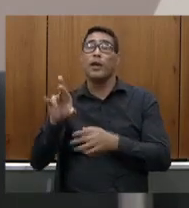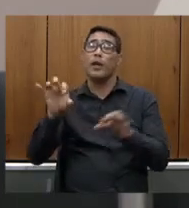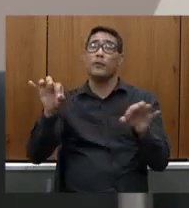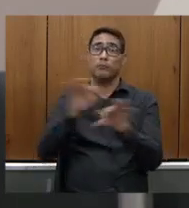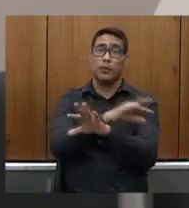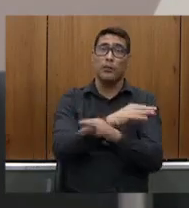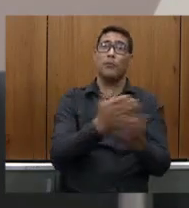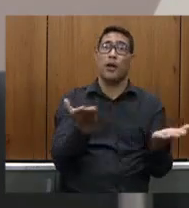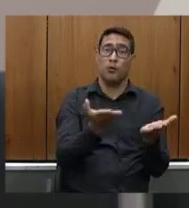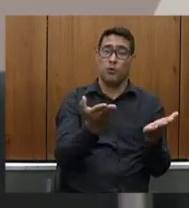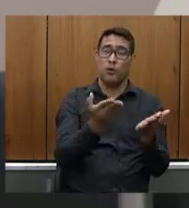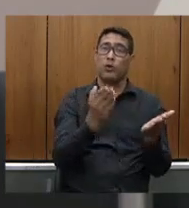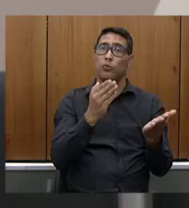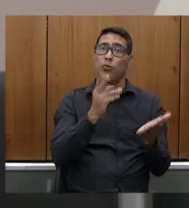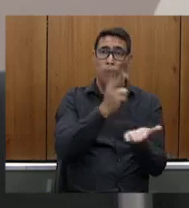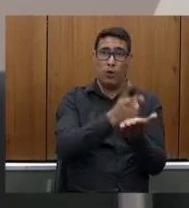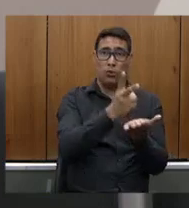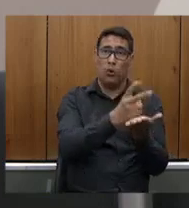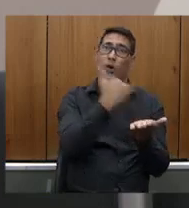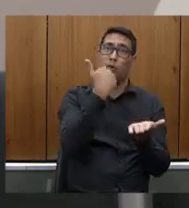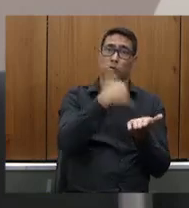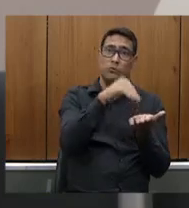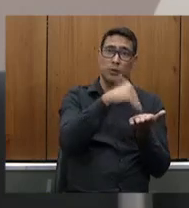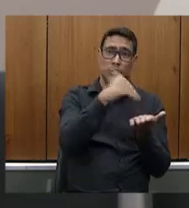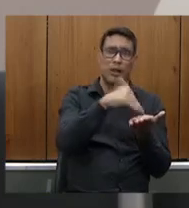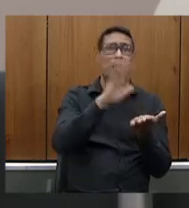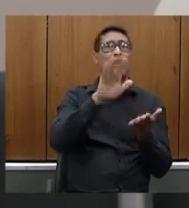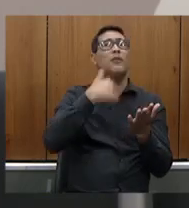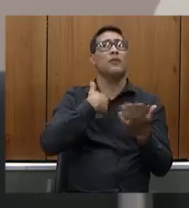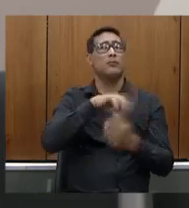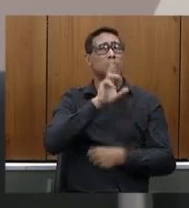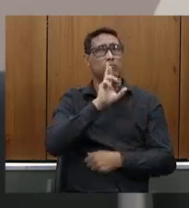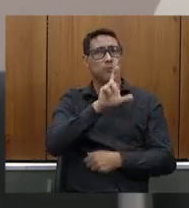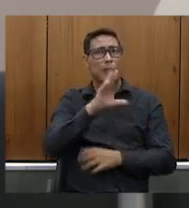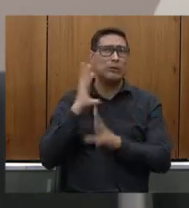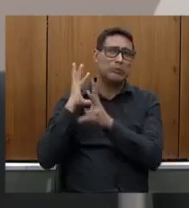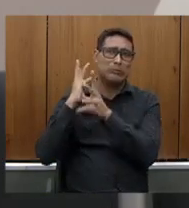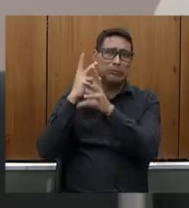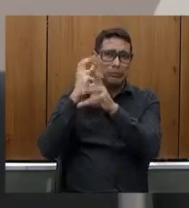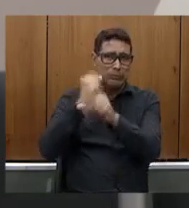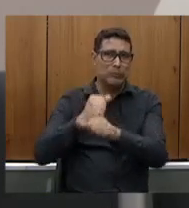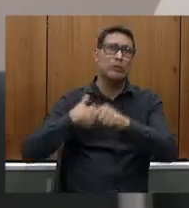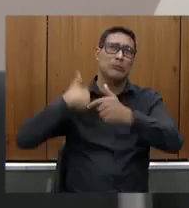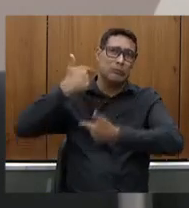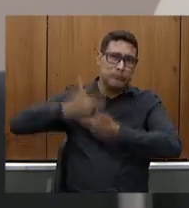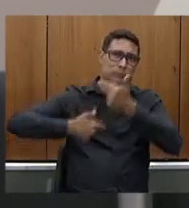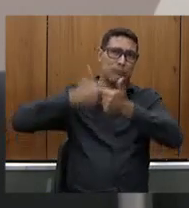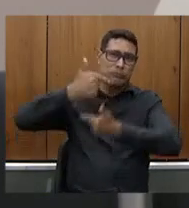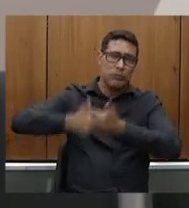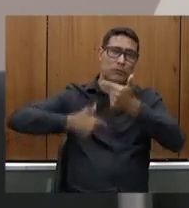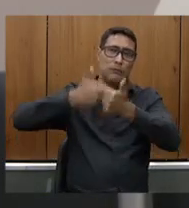secretário foi resultado de muita eficiência Minas deu um ótimo exemplo para o Brasil